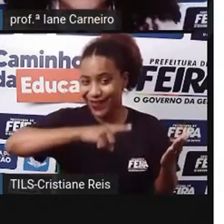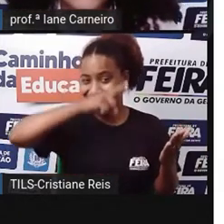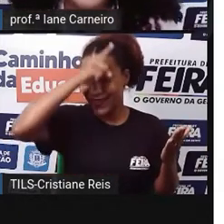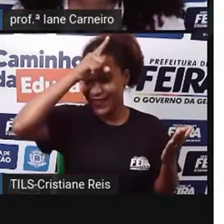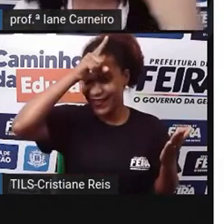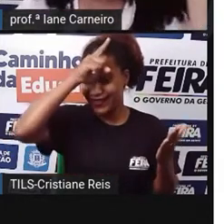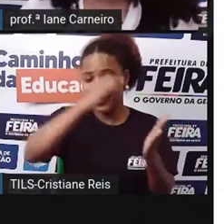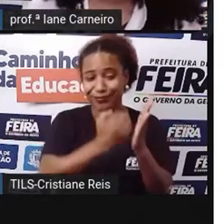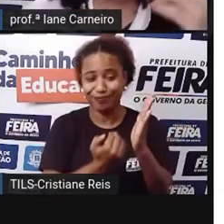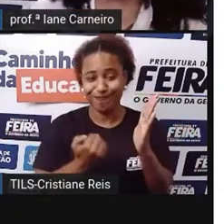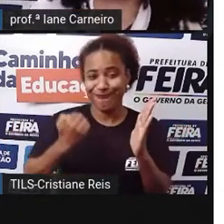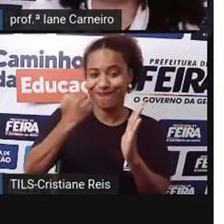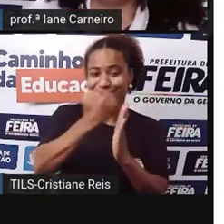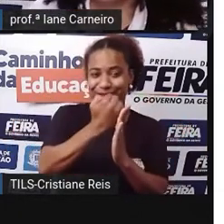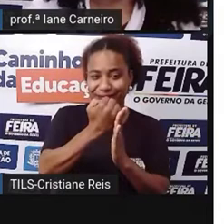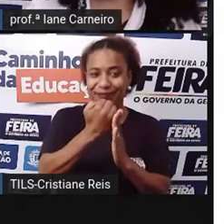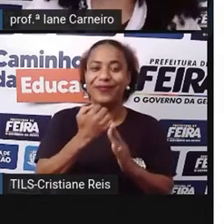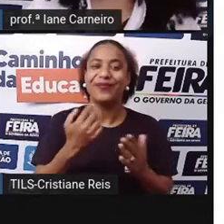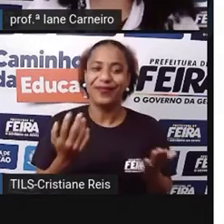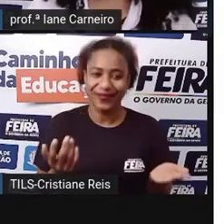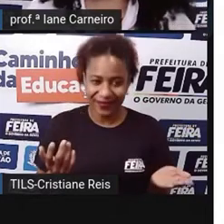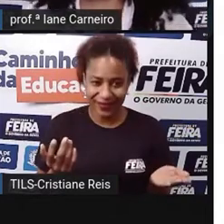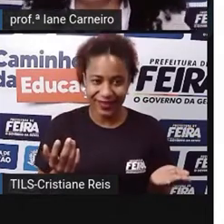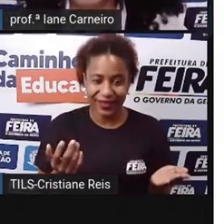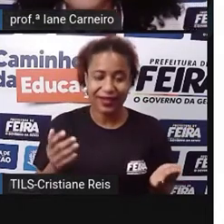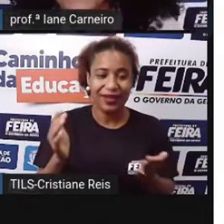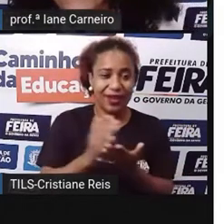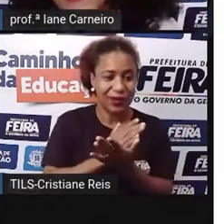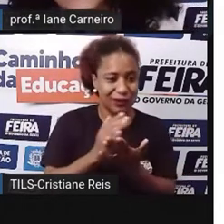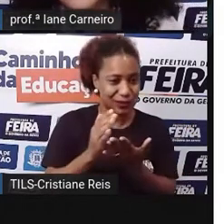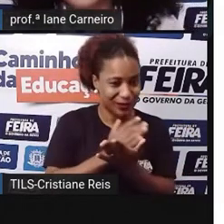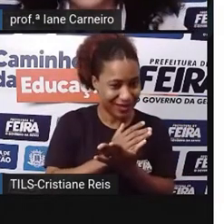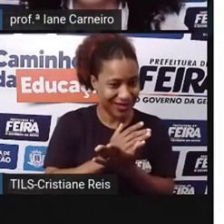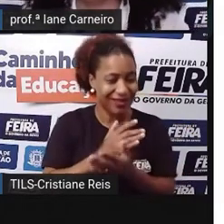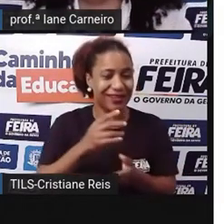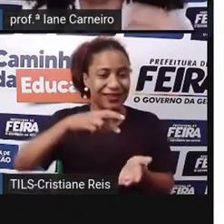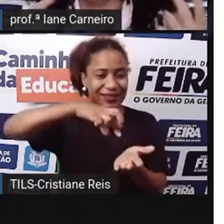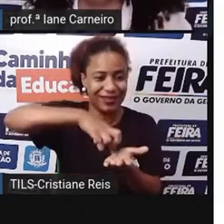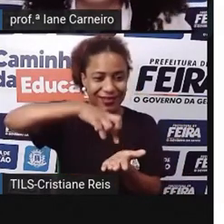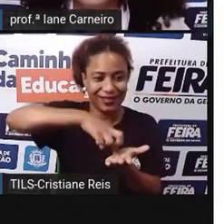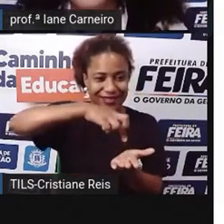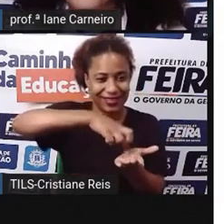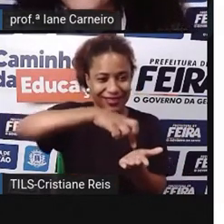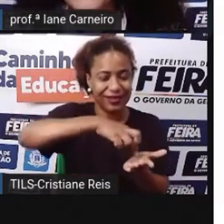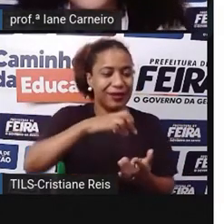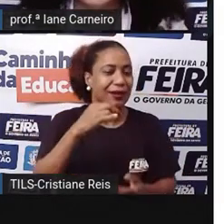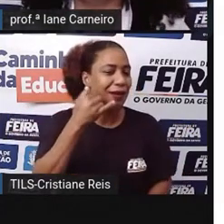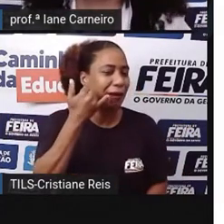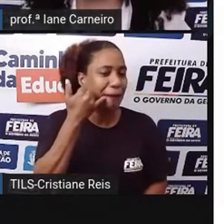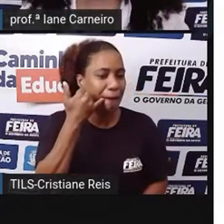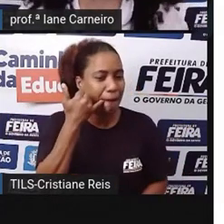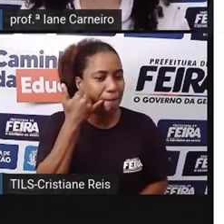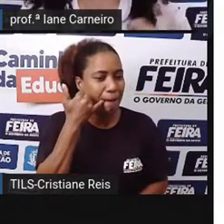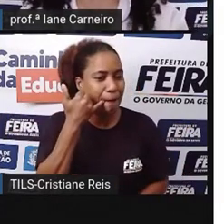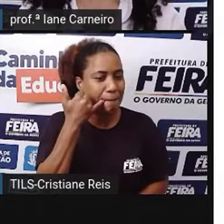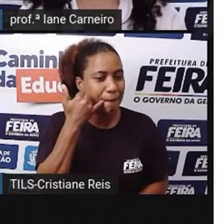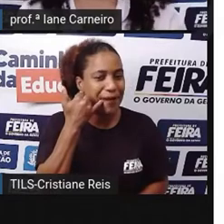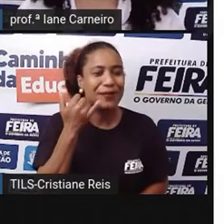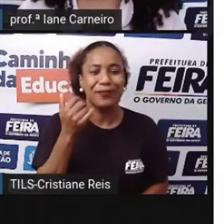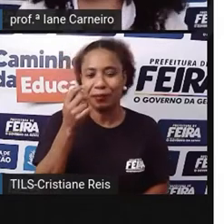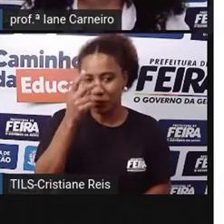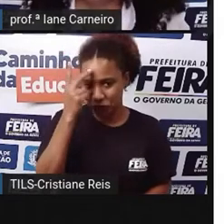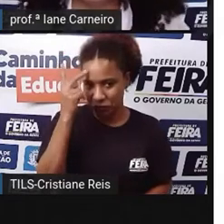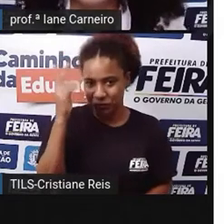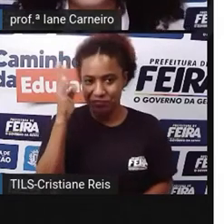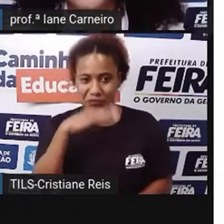do Brasil que o Saci Pereirei é visto como alguém malvado, alguém que apronta muita coisa ruim. Já em outras